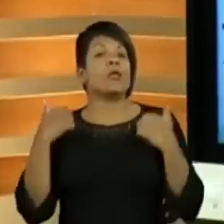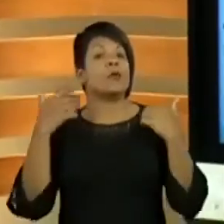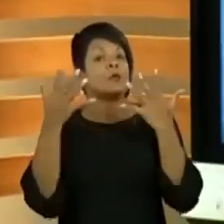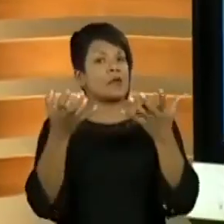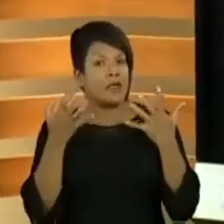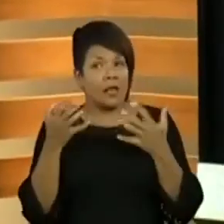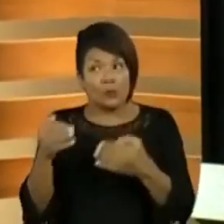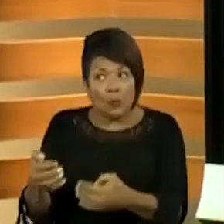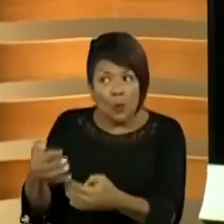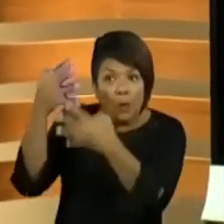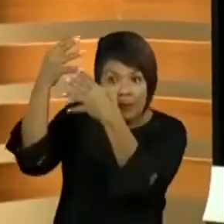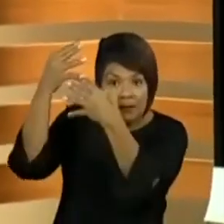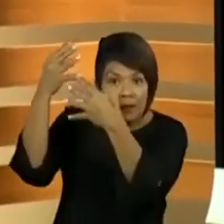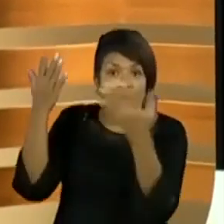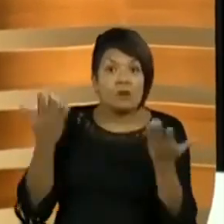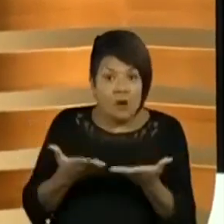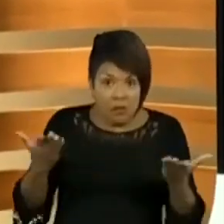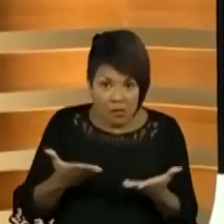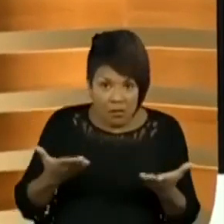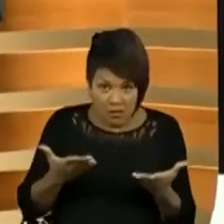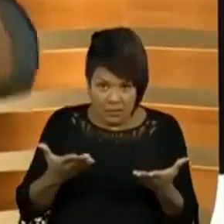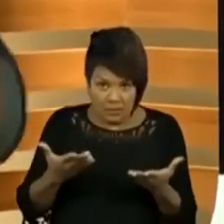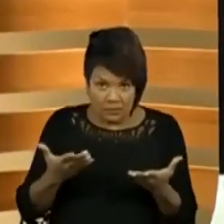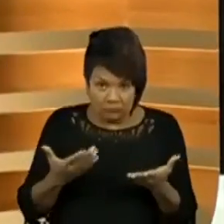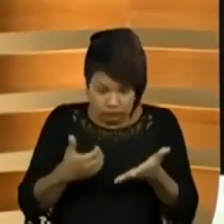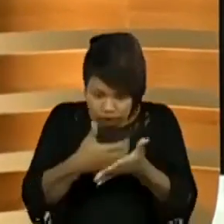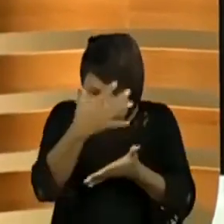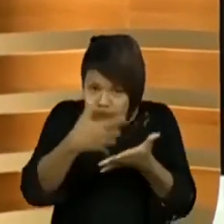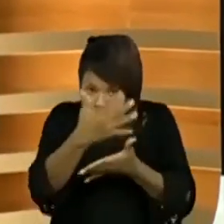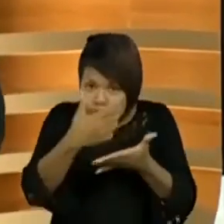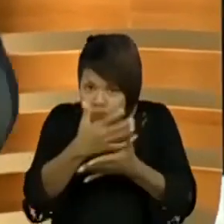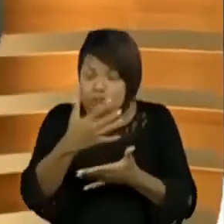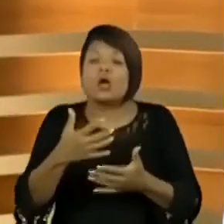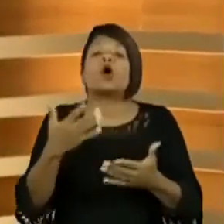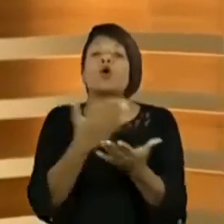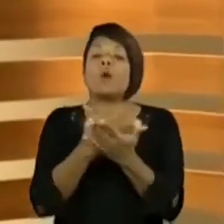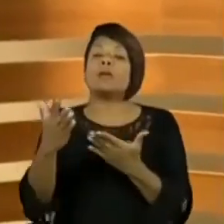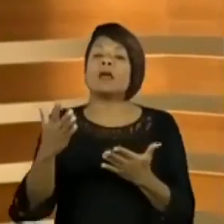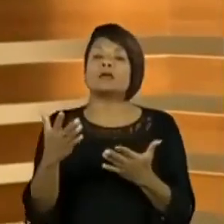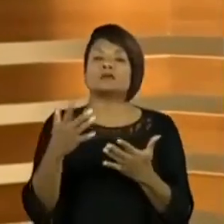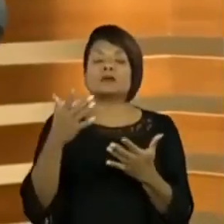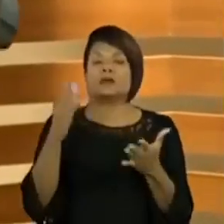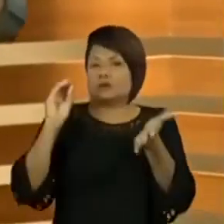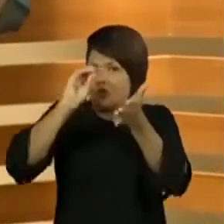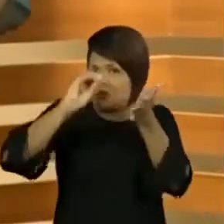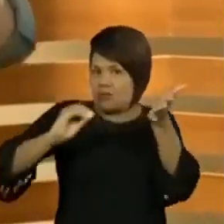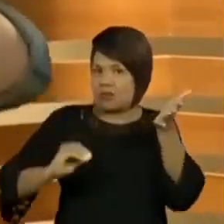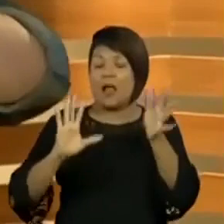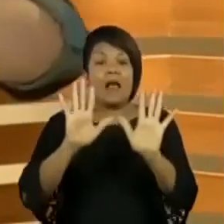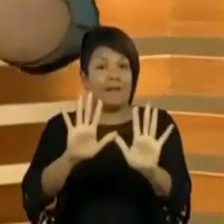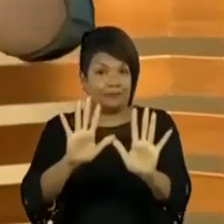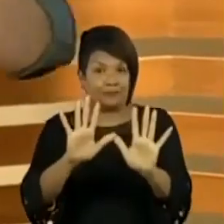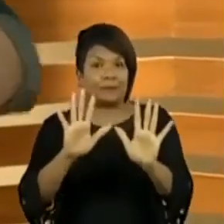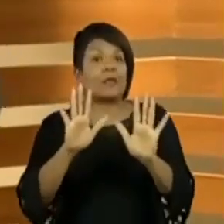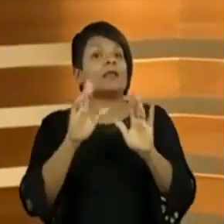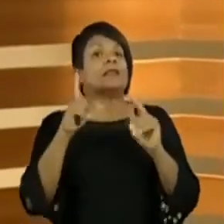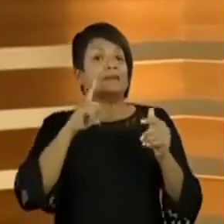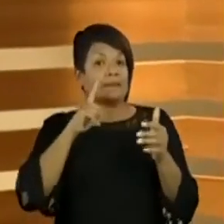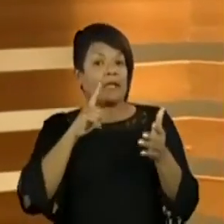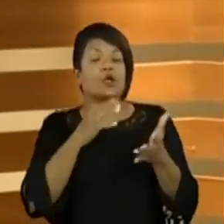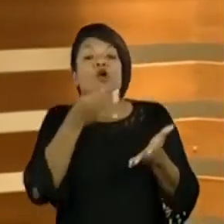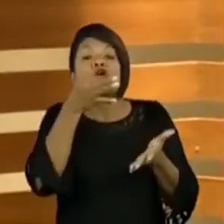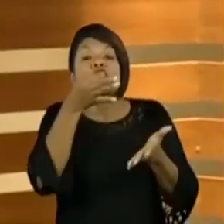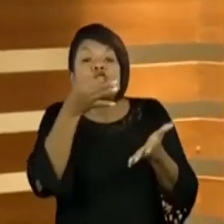comentário, no comentário geral, geral, vocês comecem a colocar, aliás, vocês vão colocar tanto nos